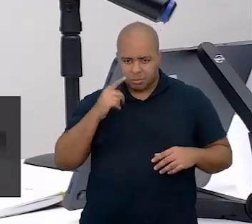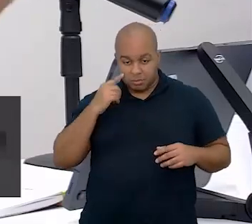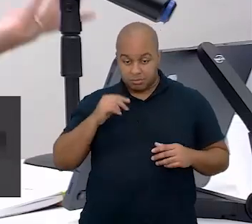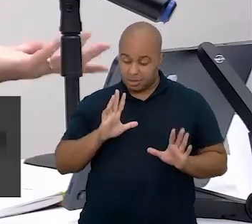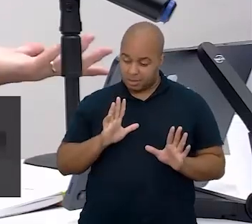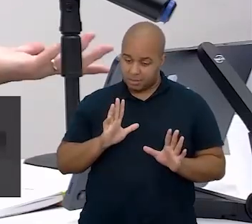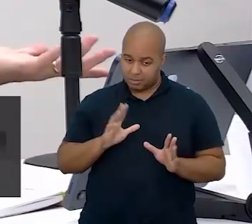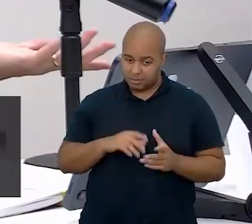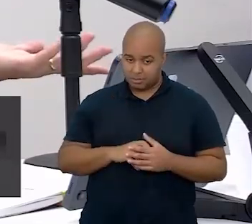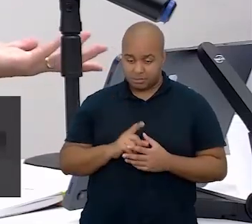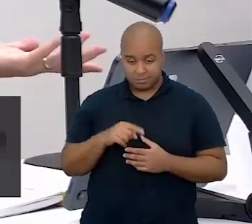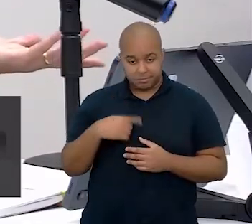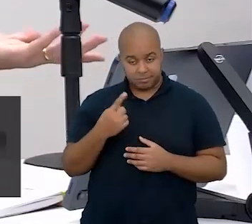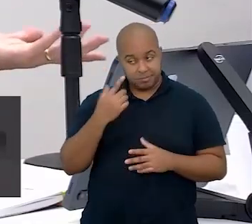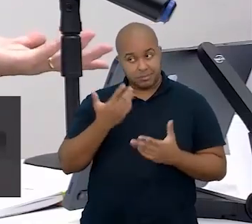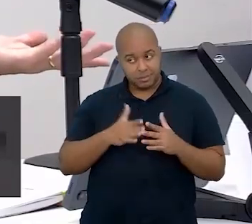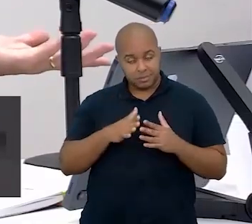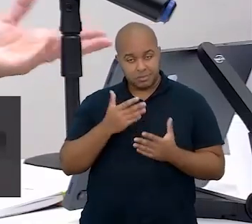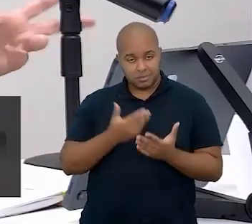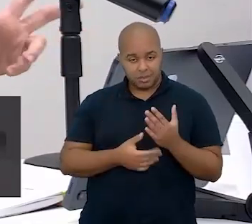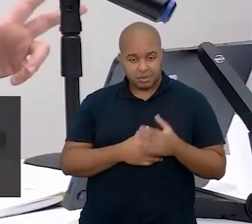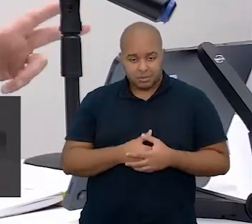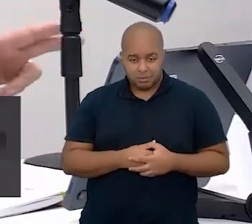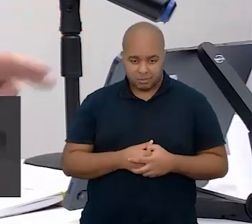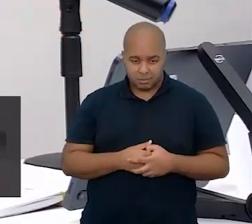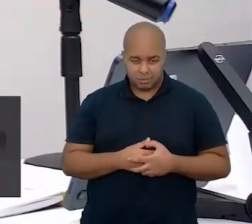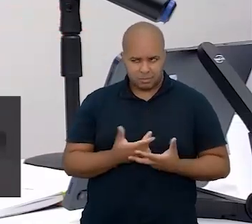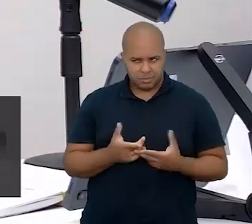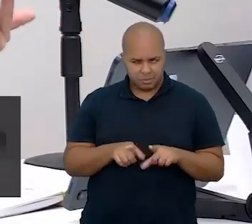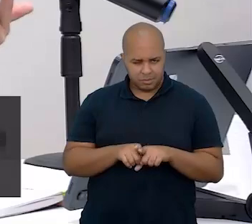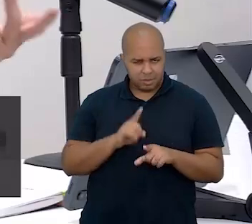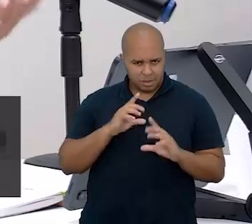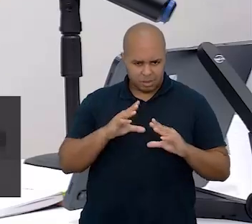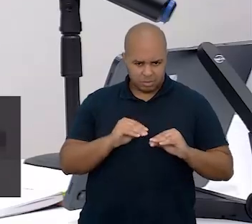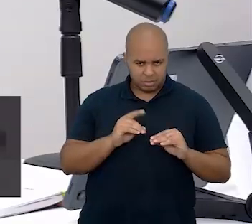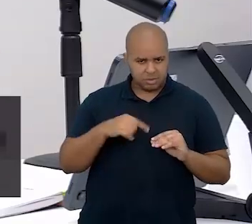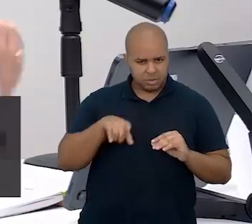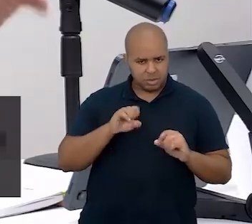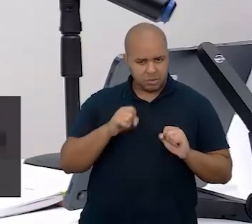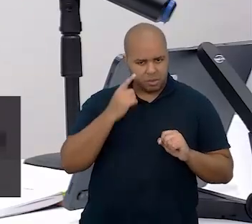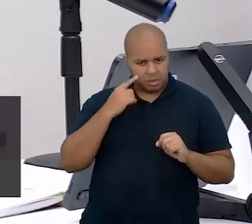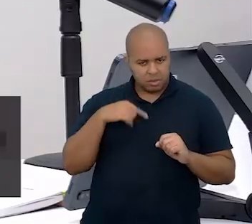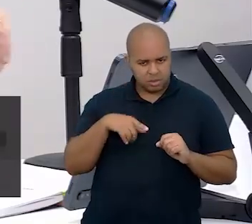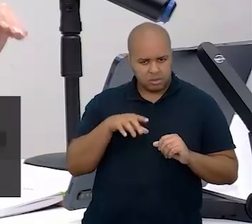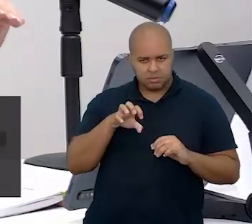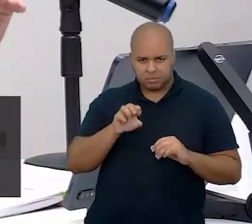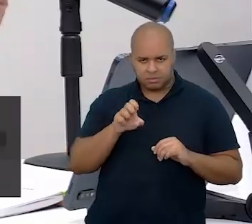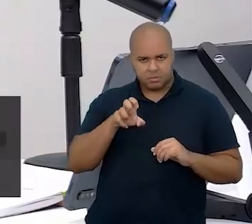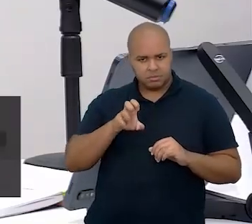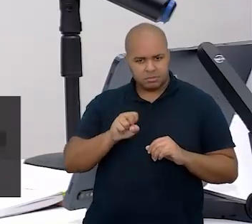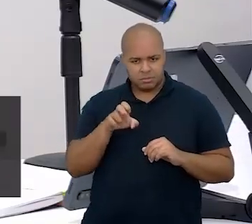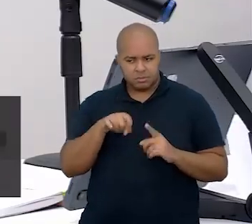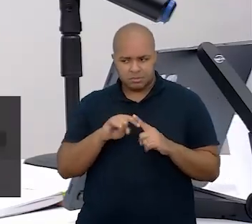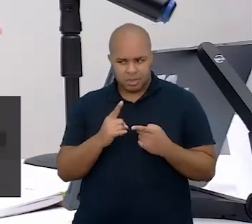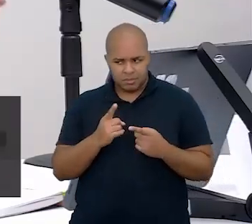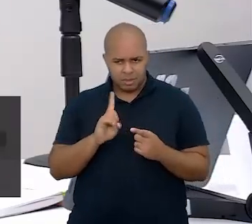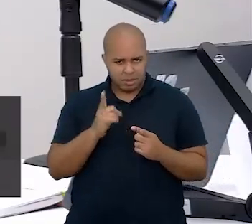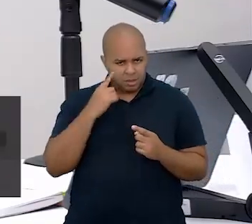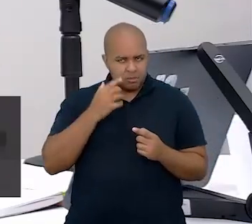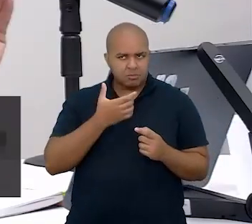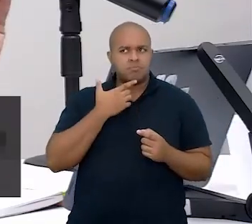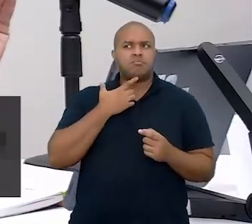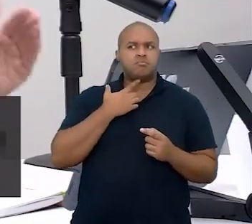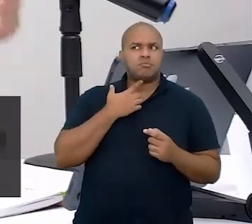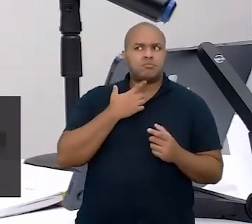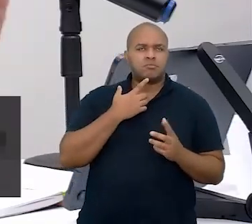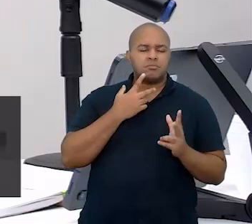mas a gente às vezes perde. Até de noite, a gente pode ir mastigando, mas para não engolir